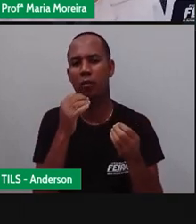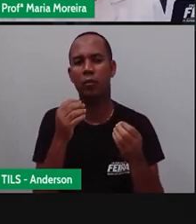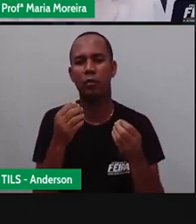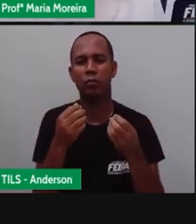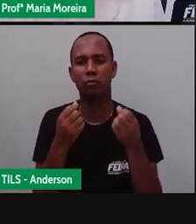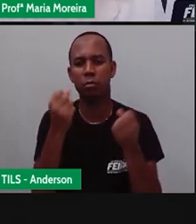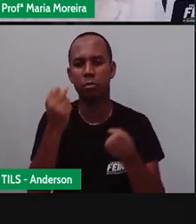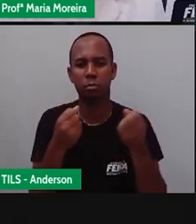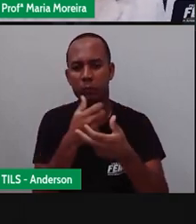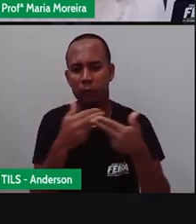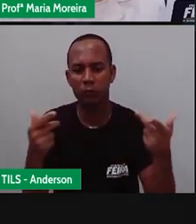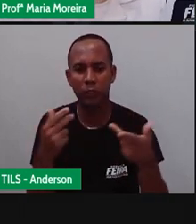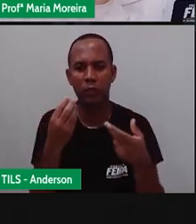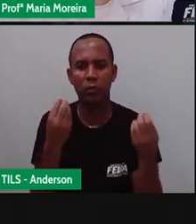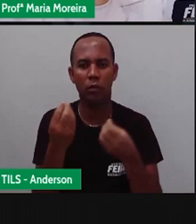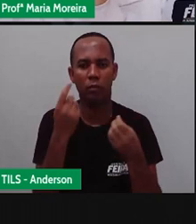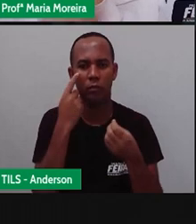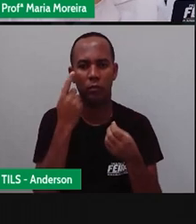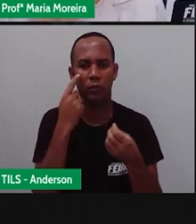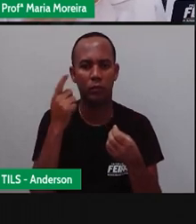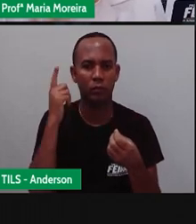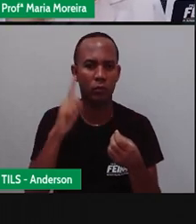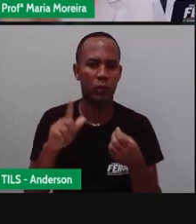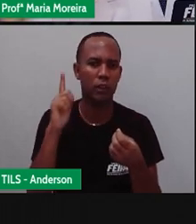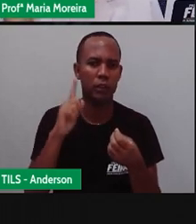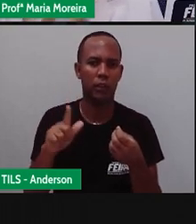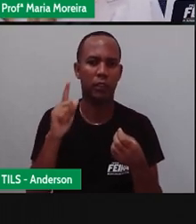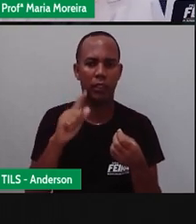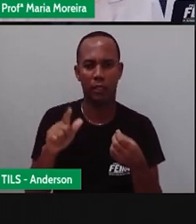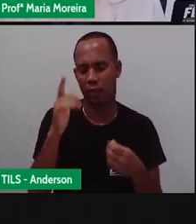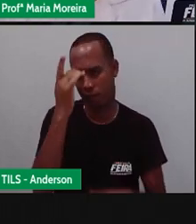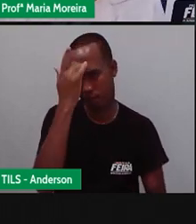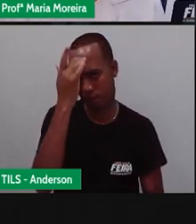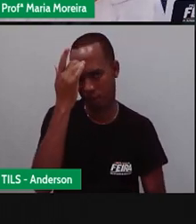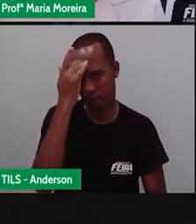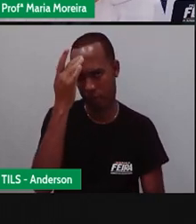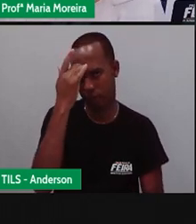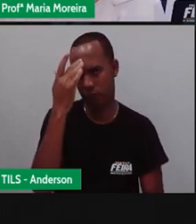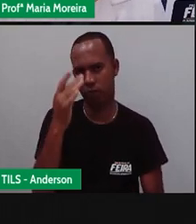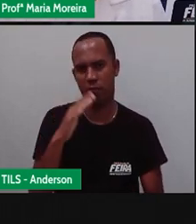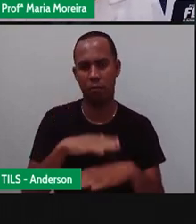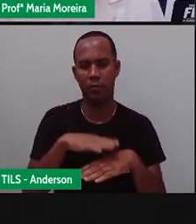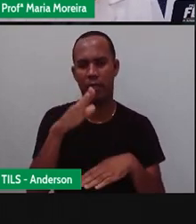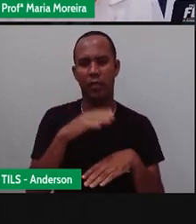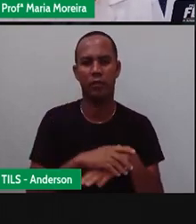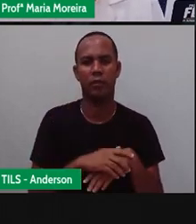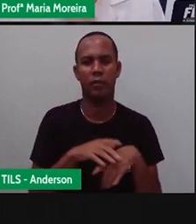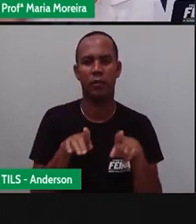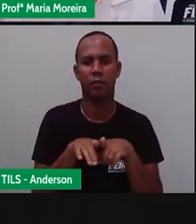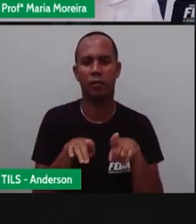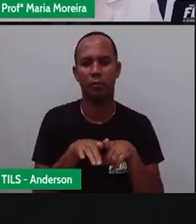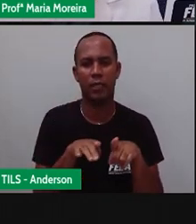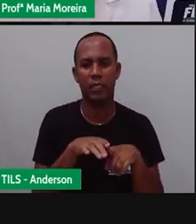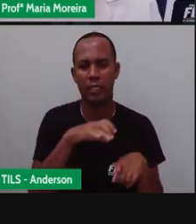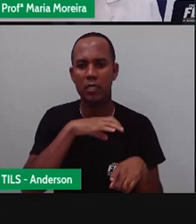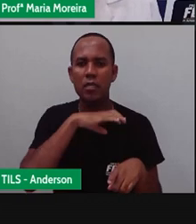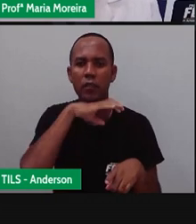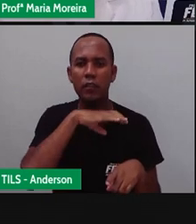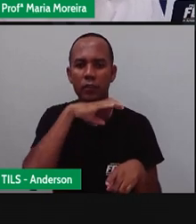distâncias. Elas já conseguiam fazer isso com mais facilidade. E os animais, os animais de